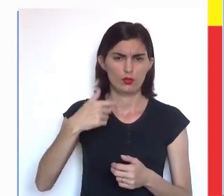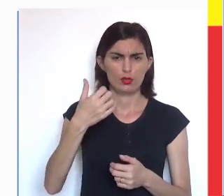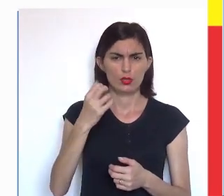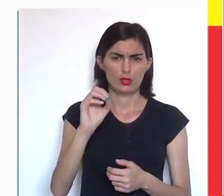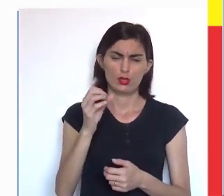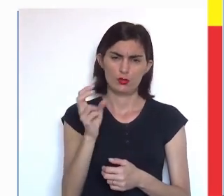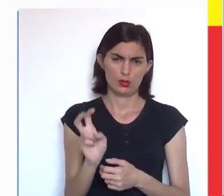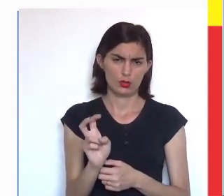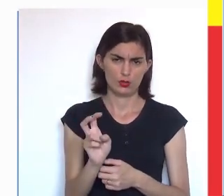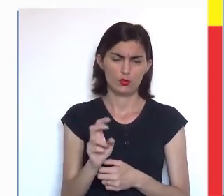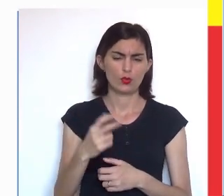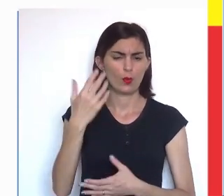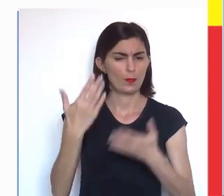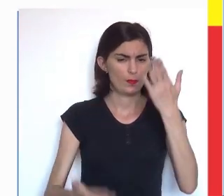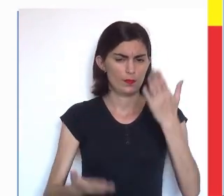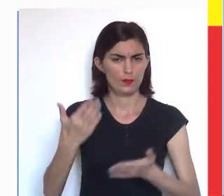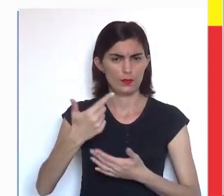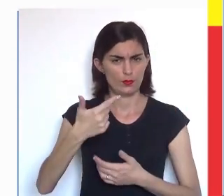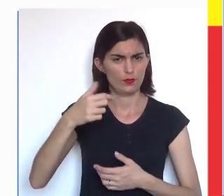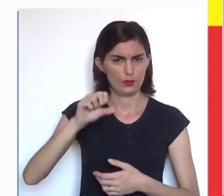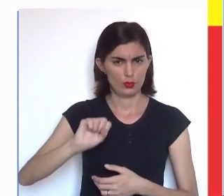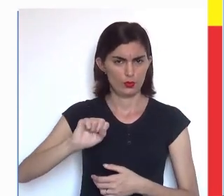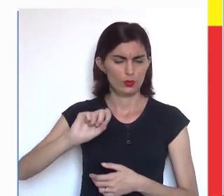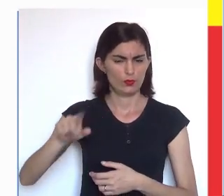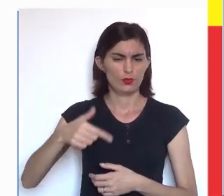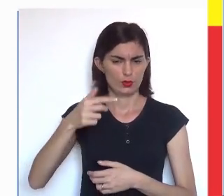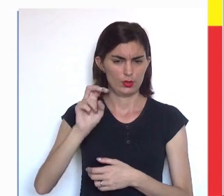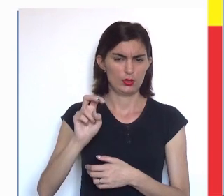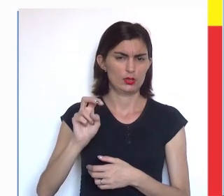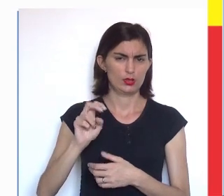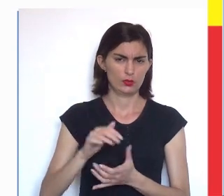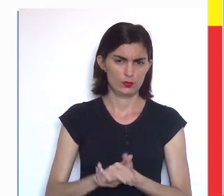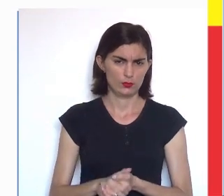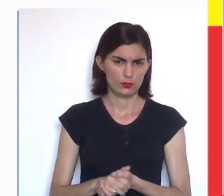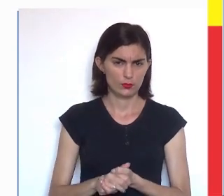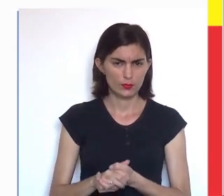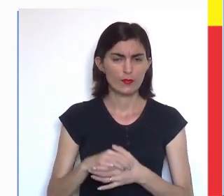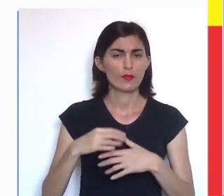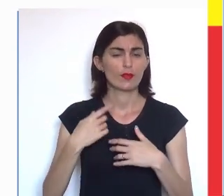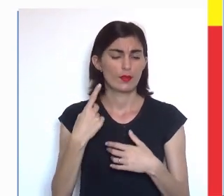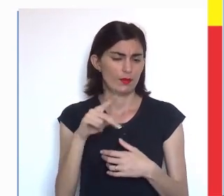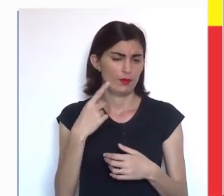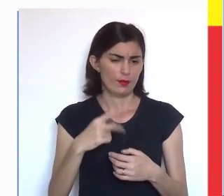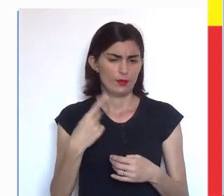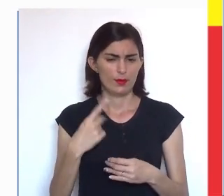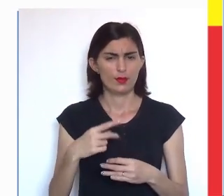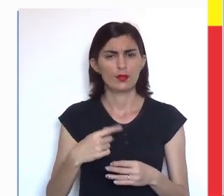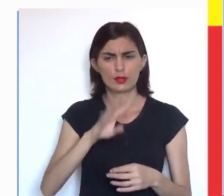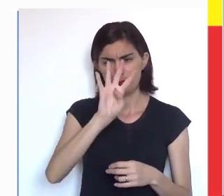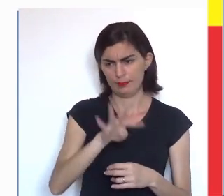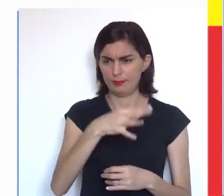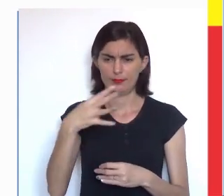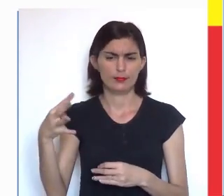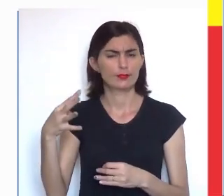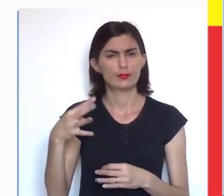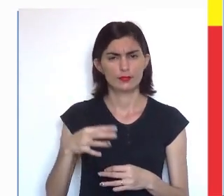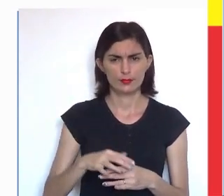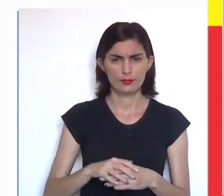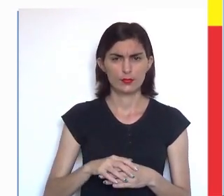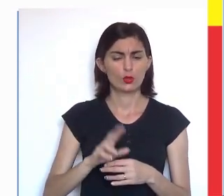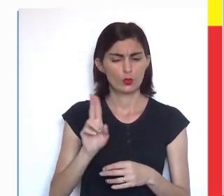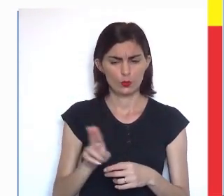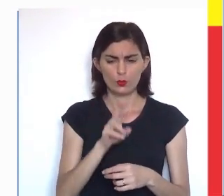1,05 e o seu peso, 28,5. Nessa tabela,